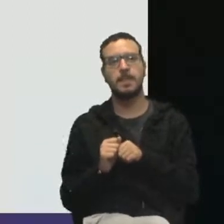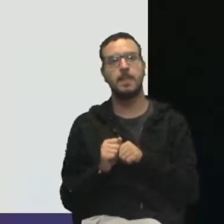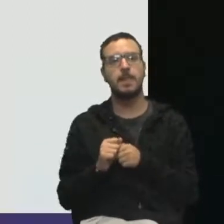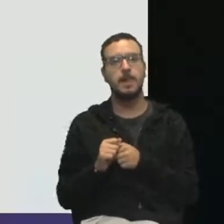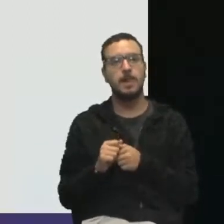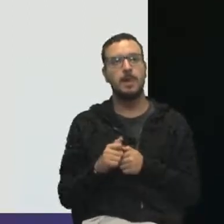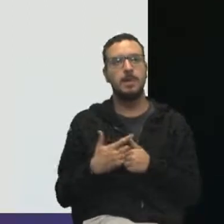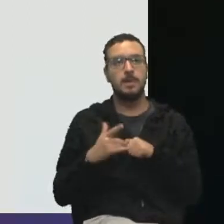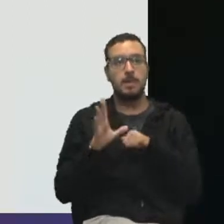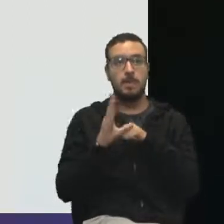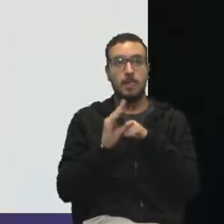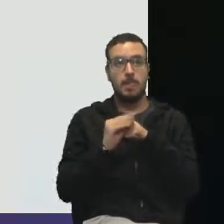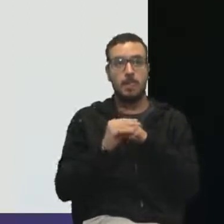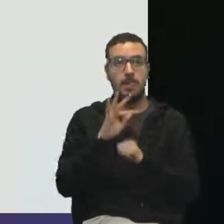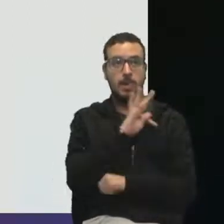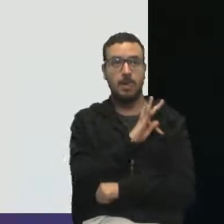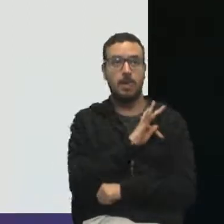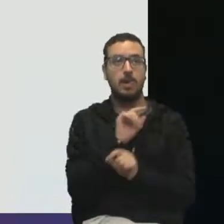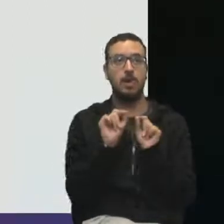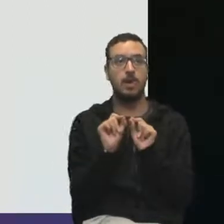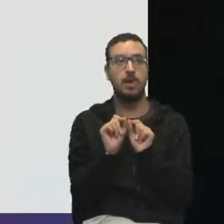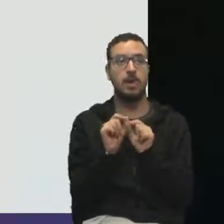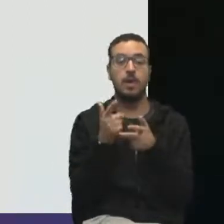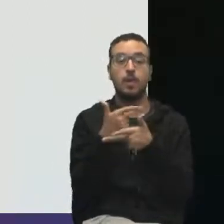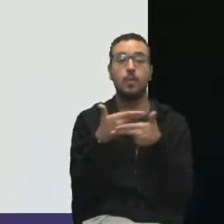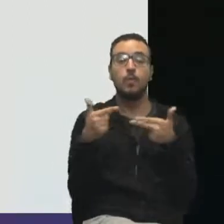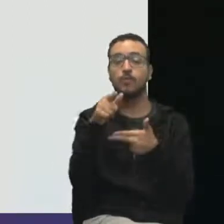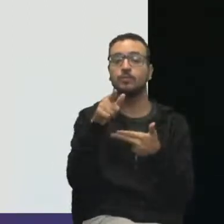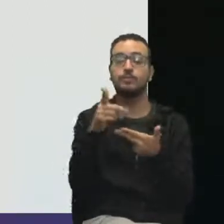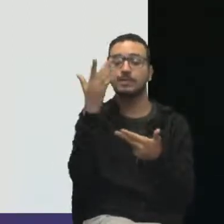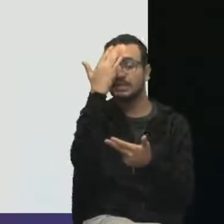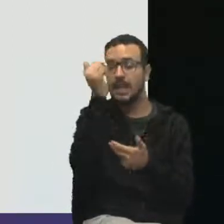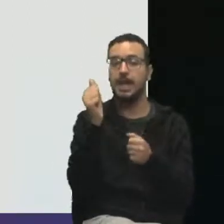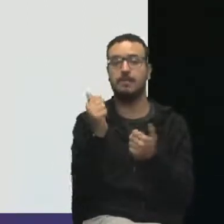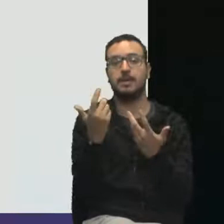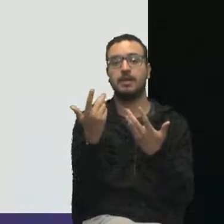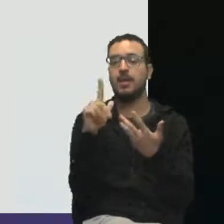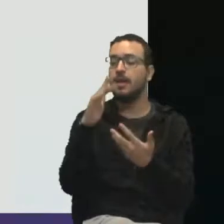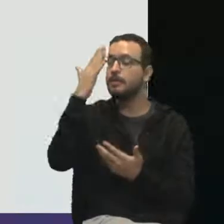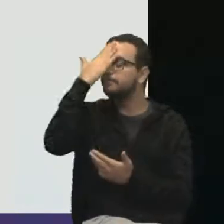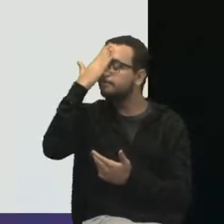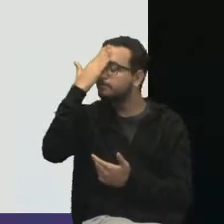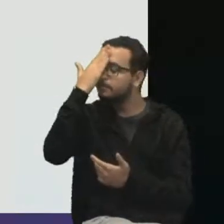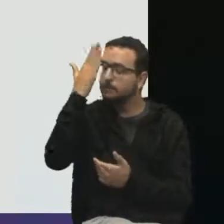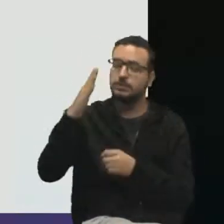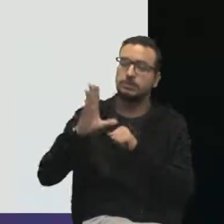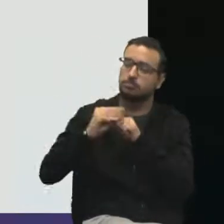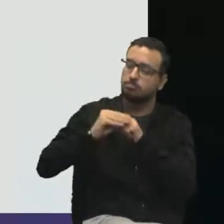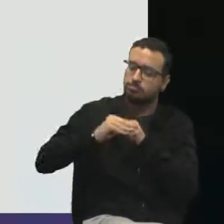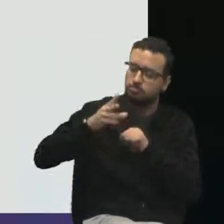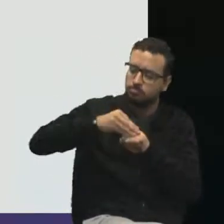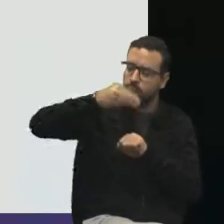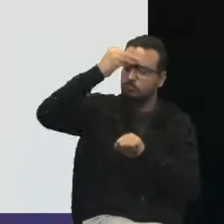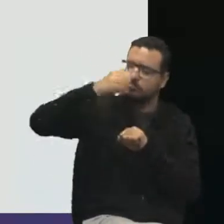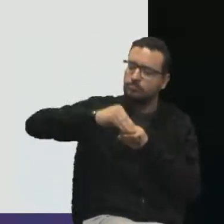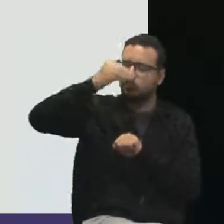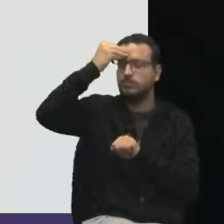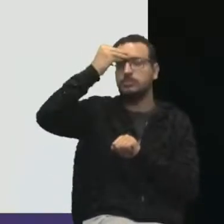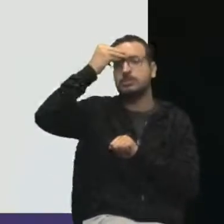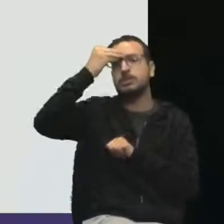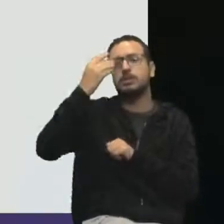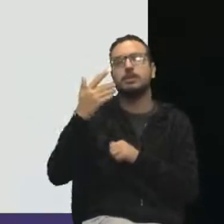Conhecimento técnico é aquilo que você domina, é o seu know-how, que você aprendeu. É o saber adquirido.